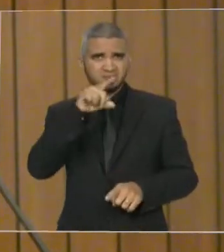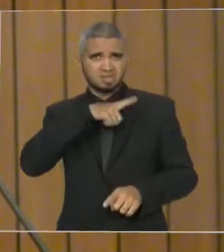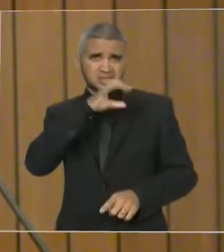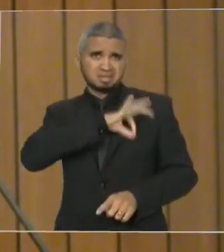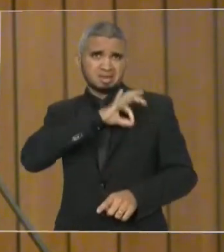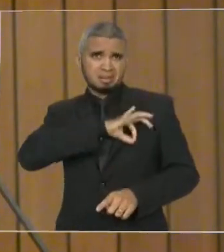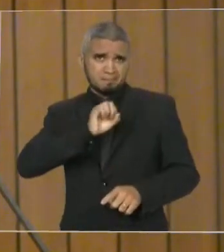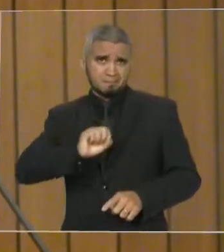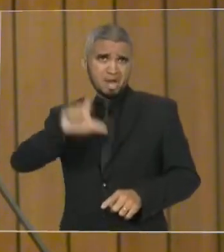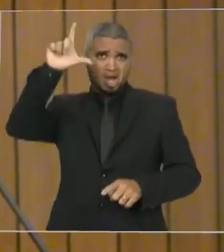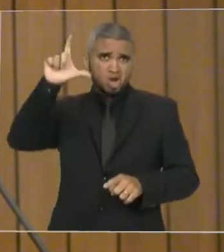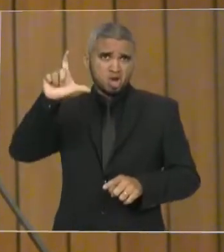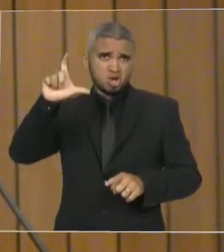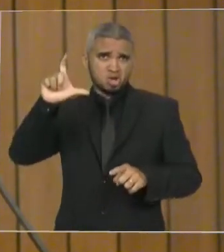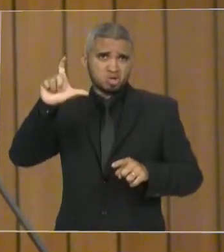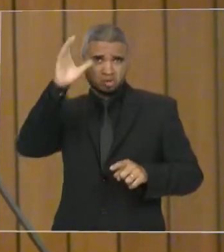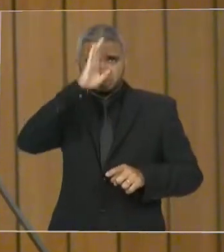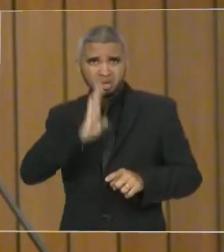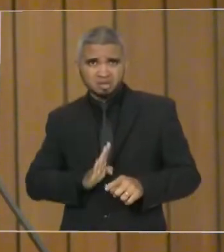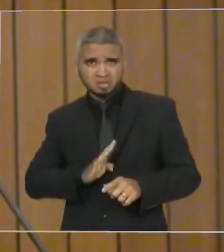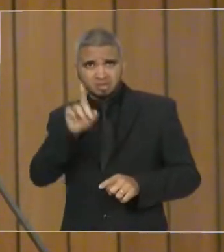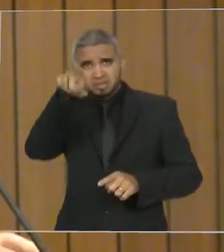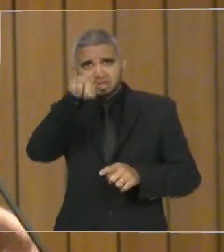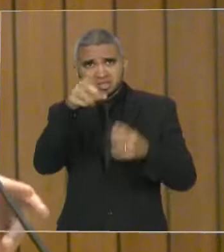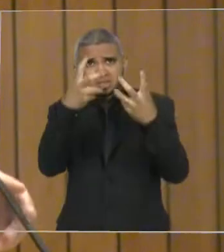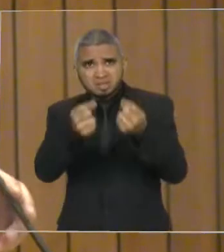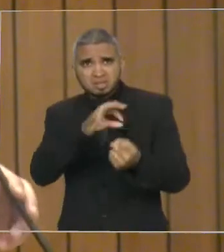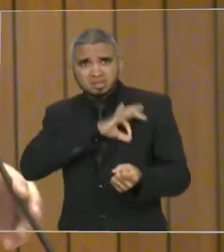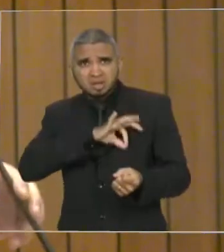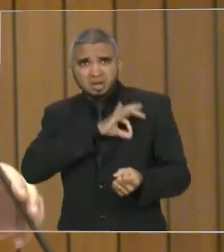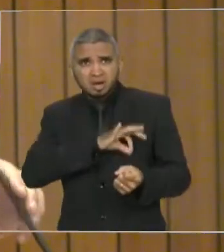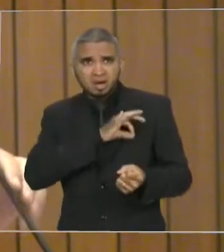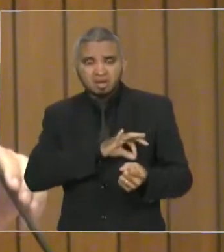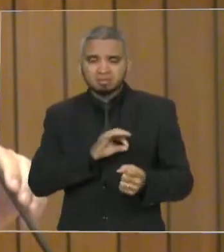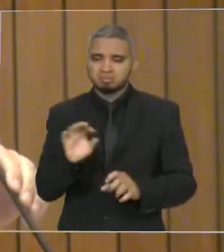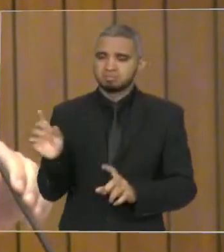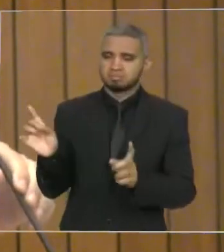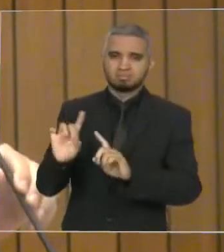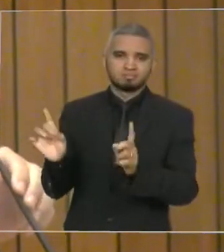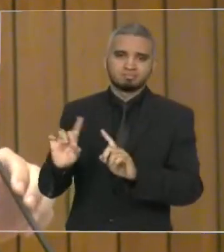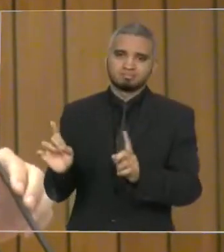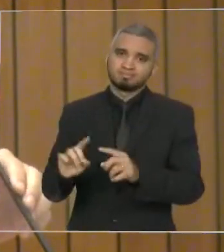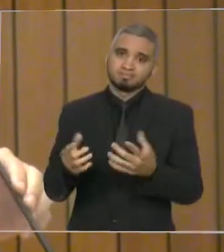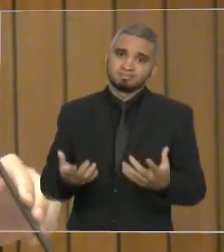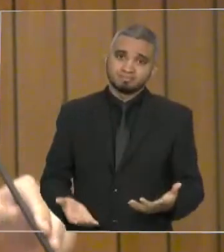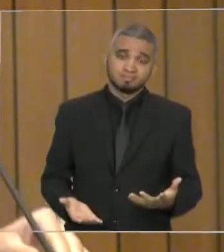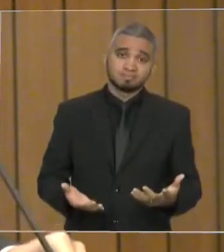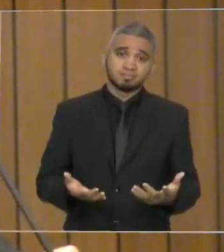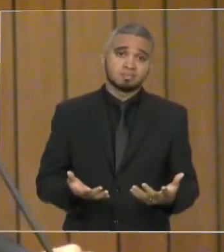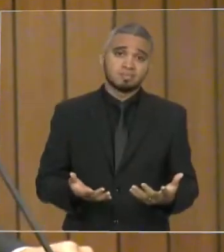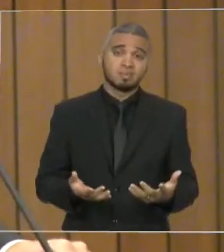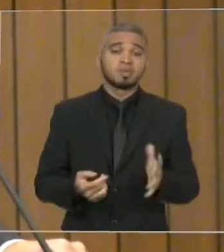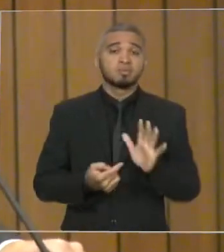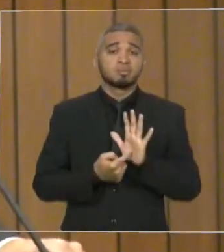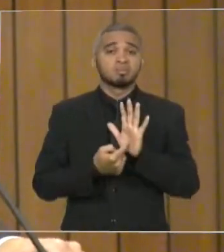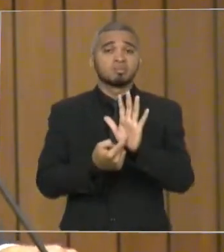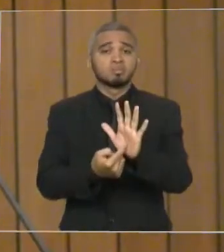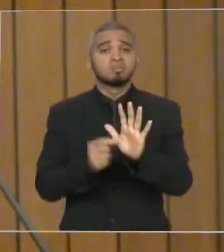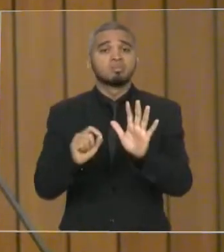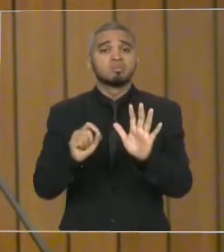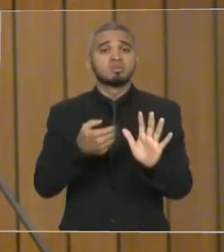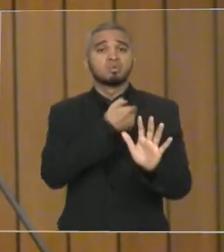salário do Brasil? Pois é. Então, é sinal que o Governo do Estado deve começar a investir